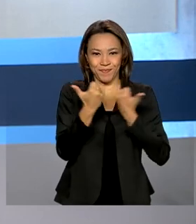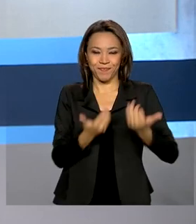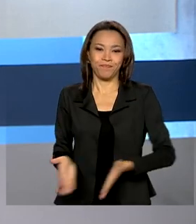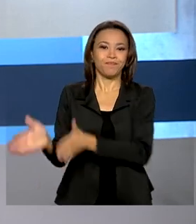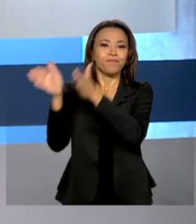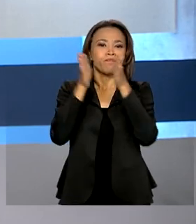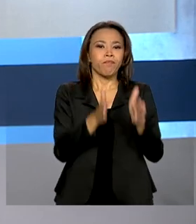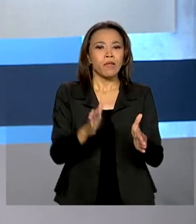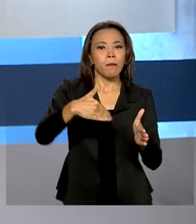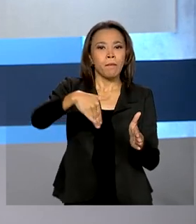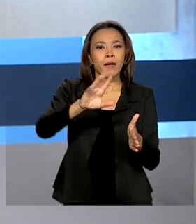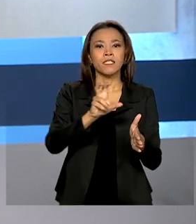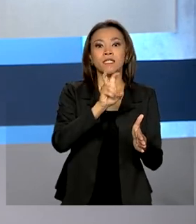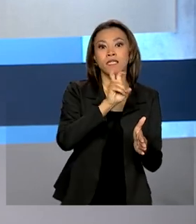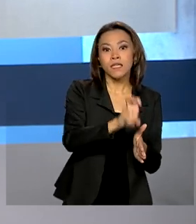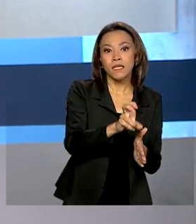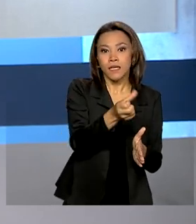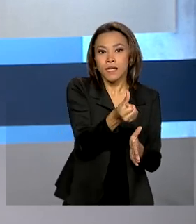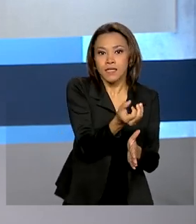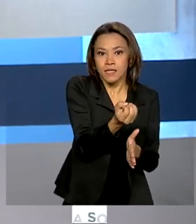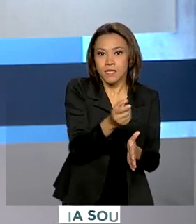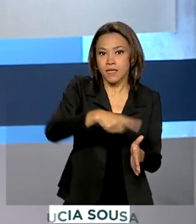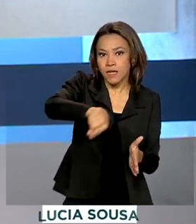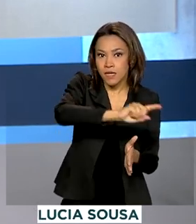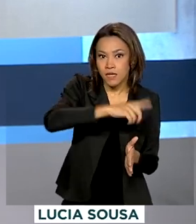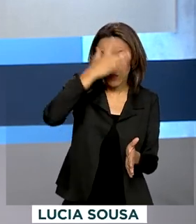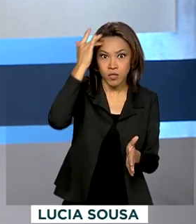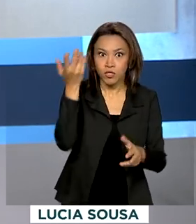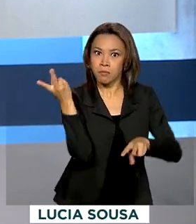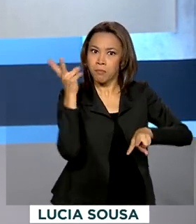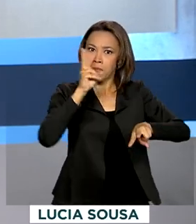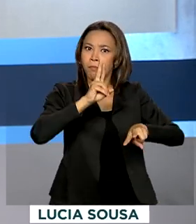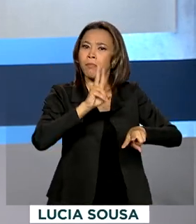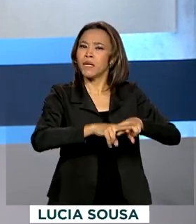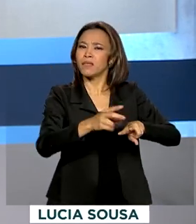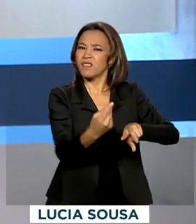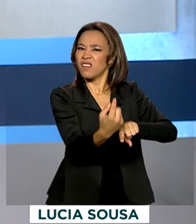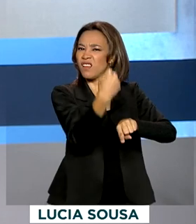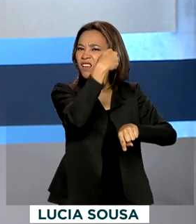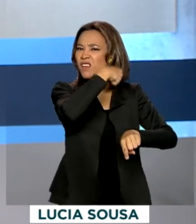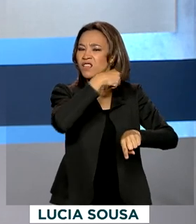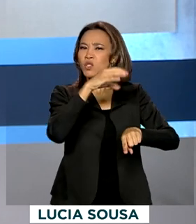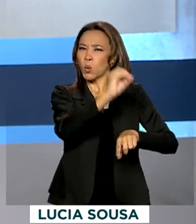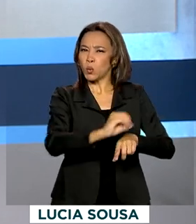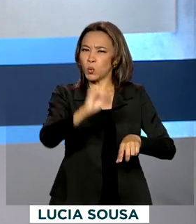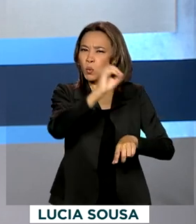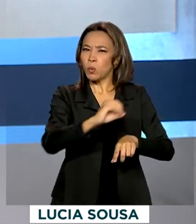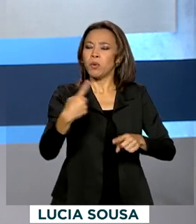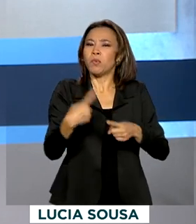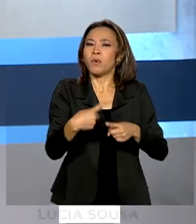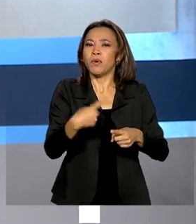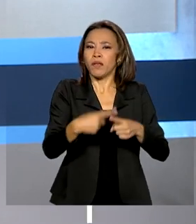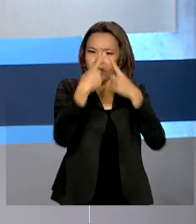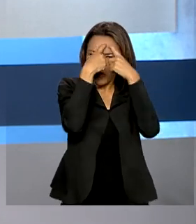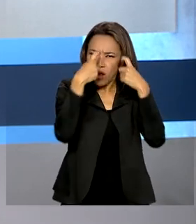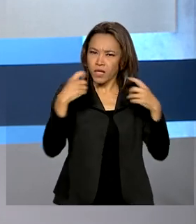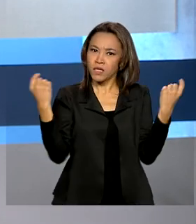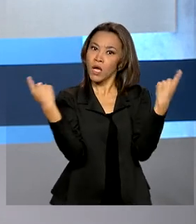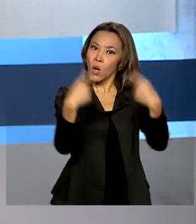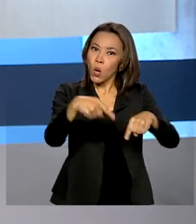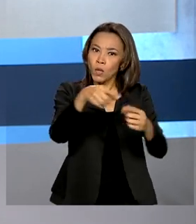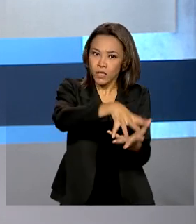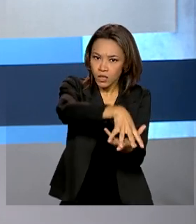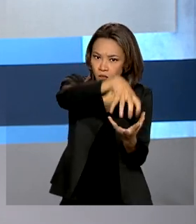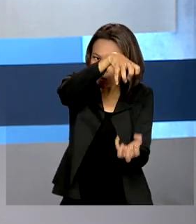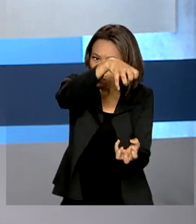Mais de 560 pessoas foram presas desde outubro, suspeitas de violência contra idosos pela Operação